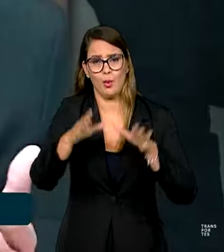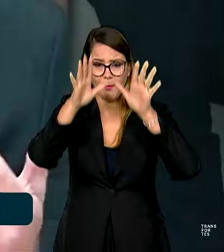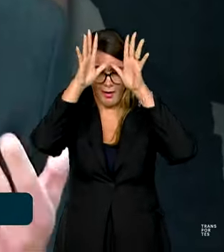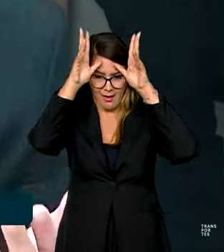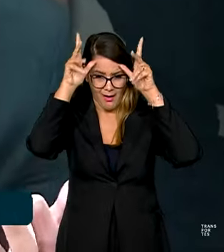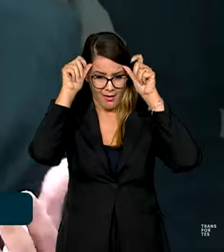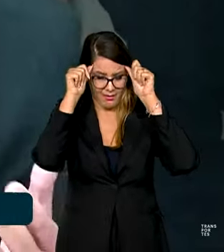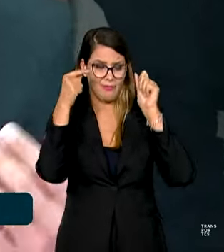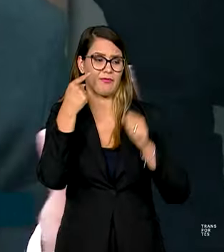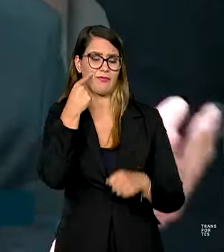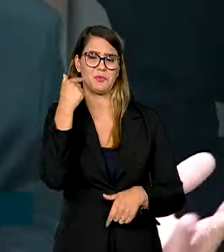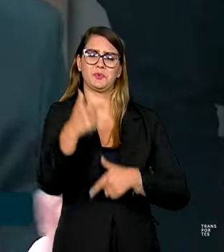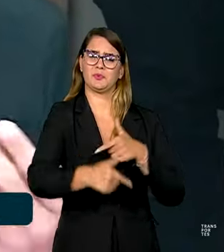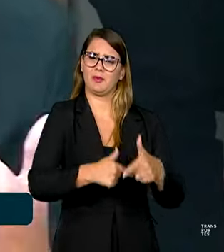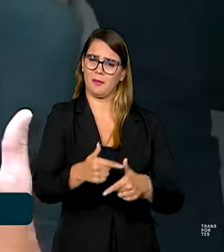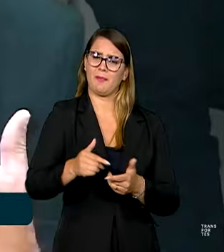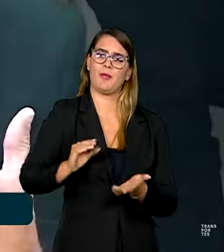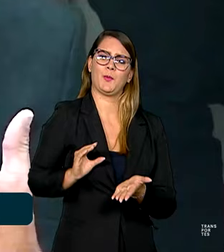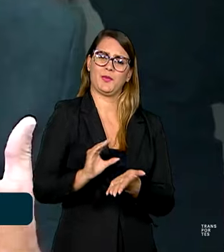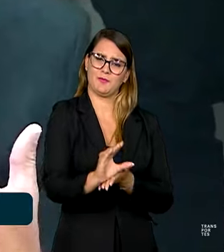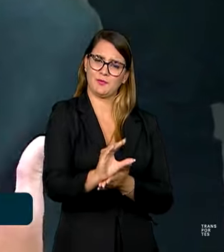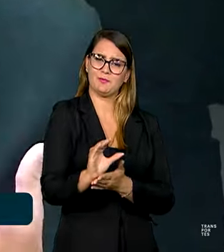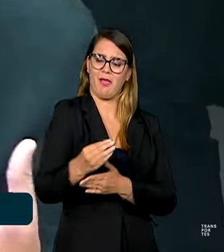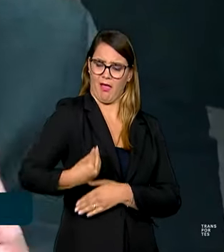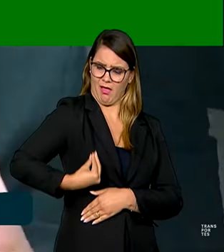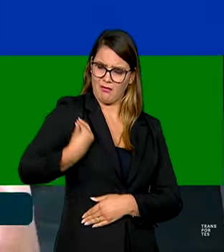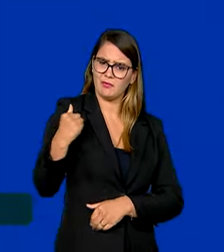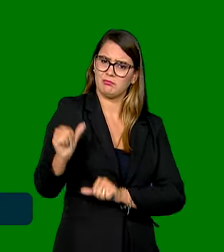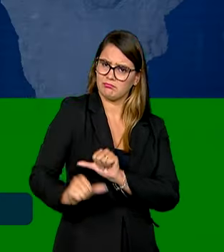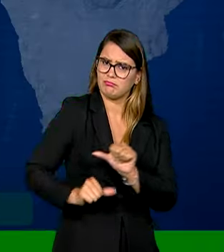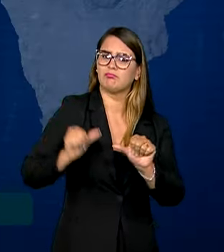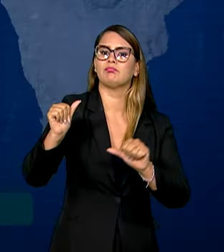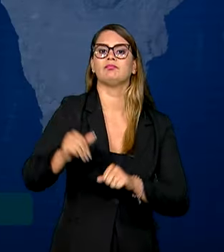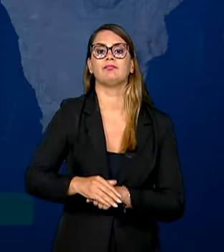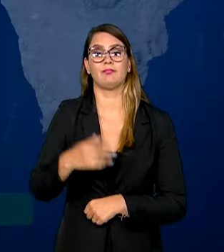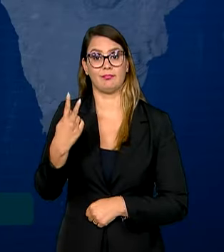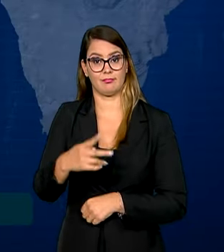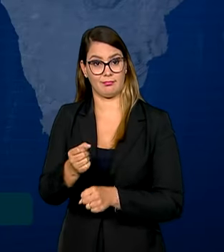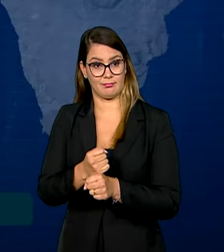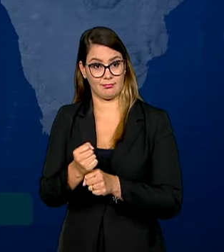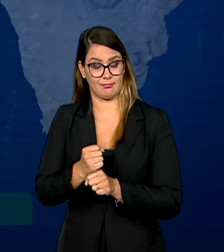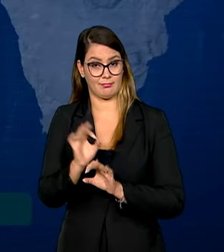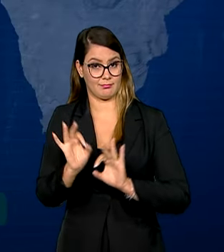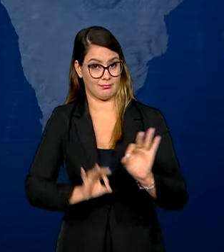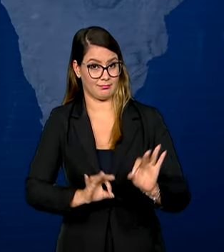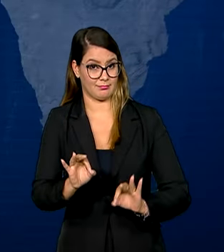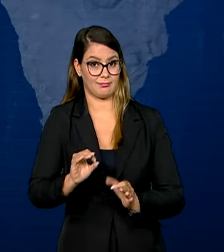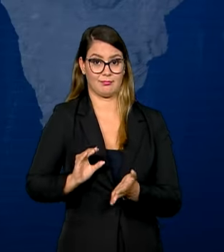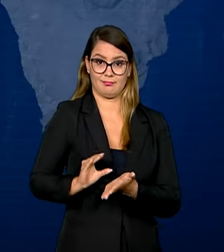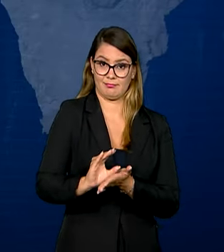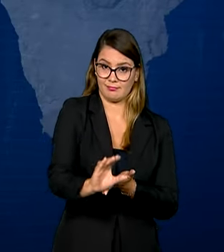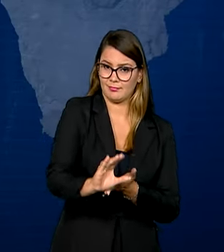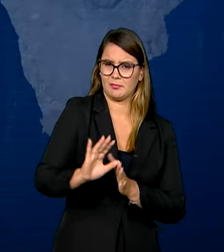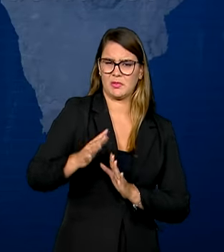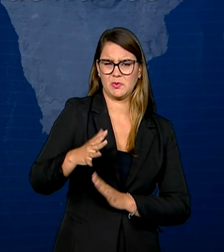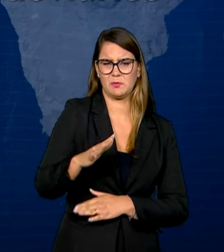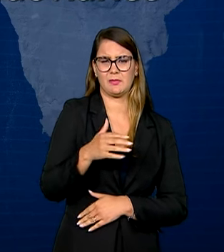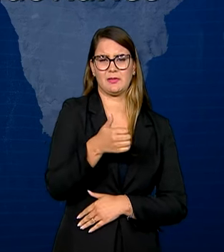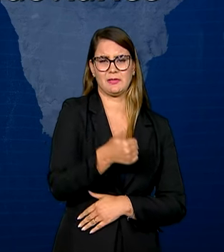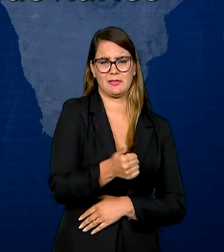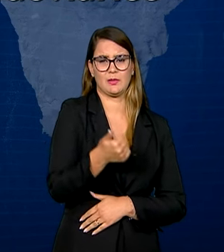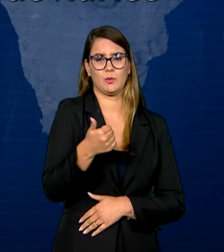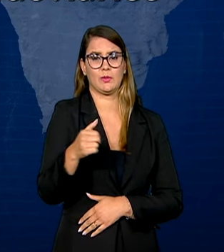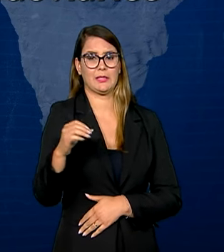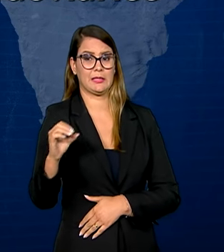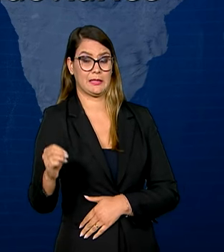Todo mundo reconhece esse trabalho e esse investimento mudando a vida das pessoas. Para este ano, o plano é que sejam investidos em torno de 110